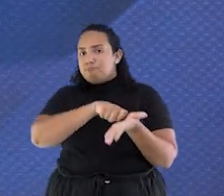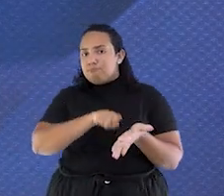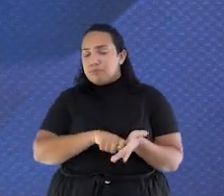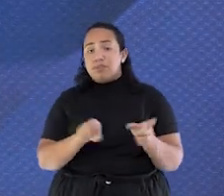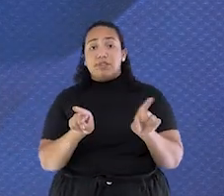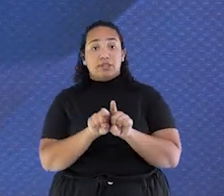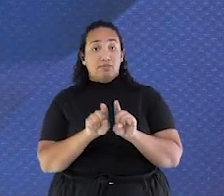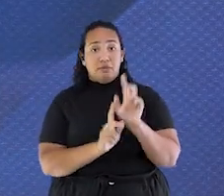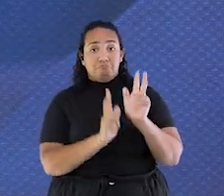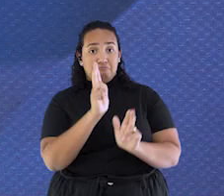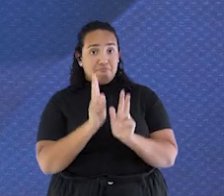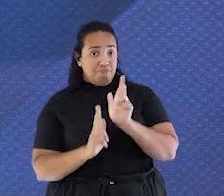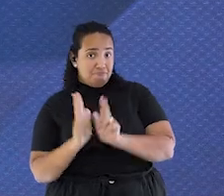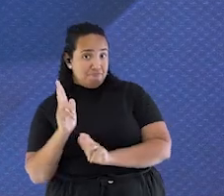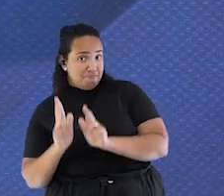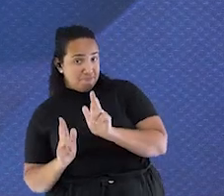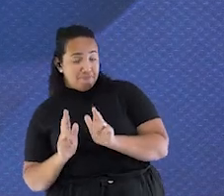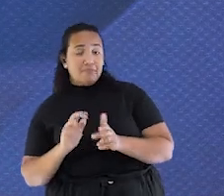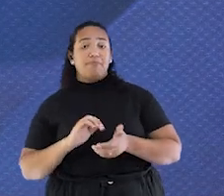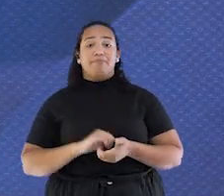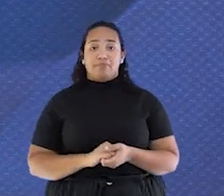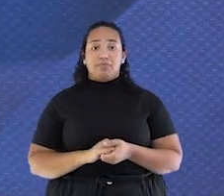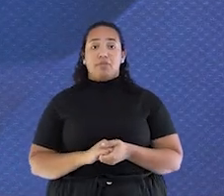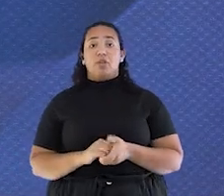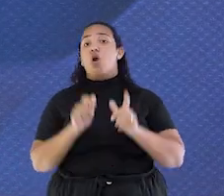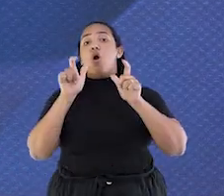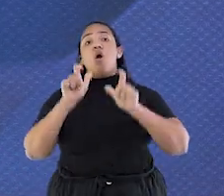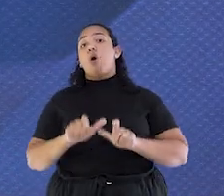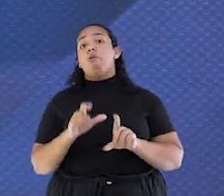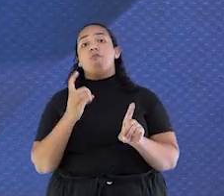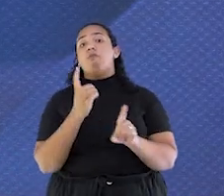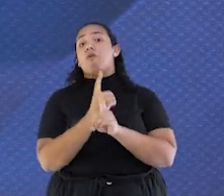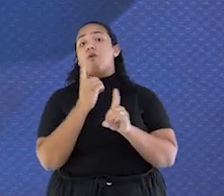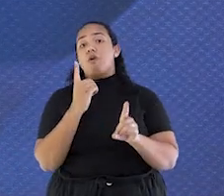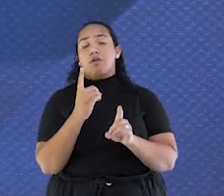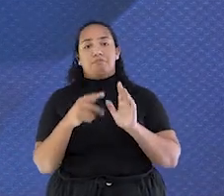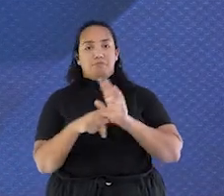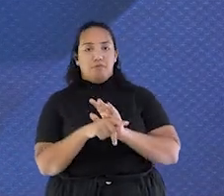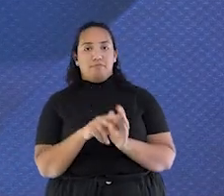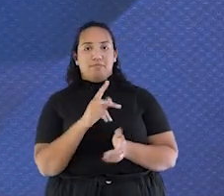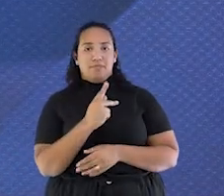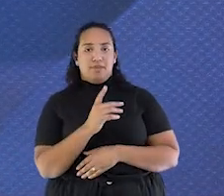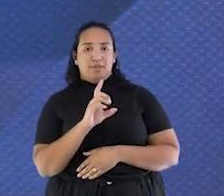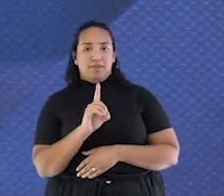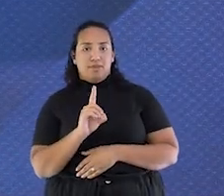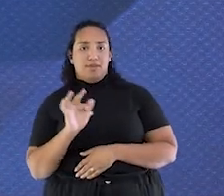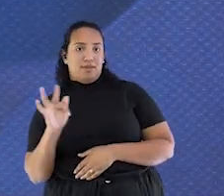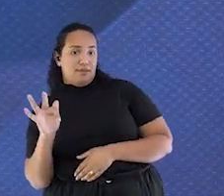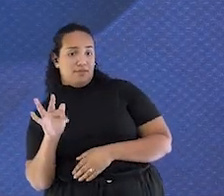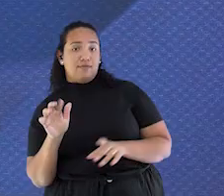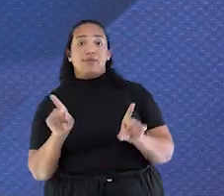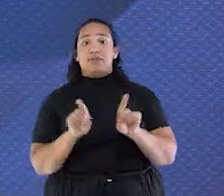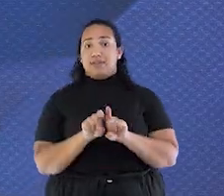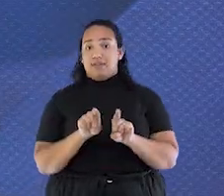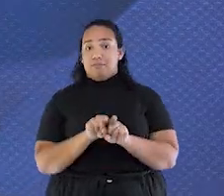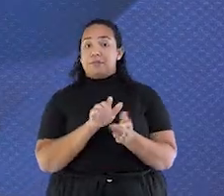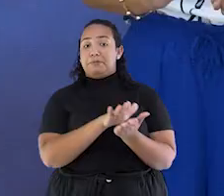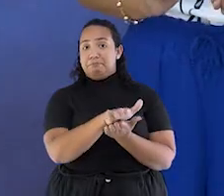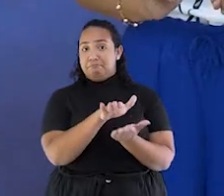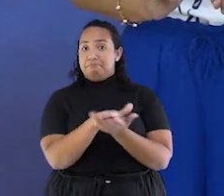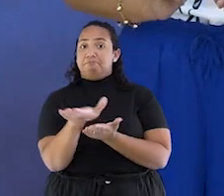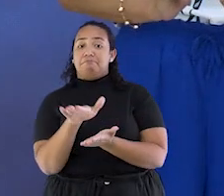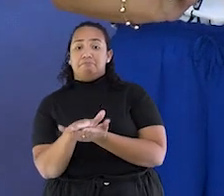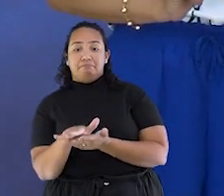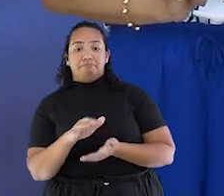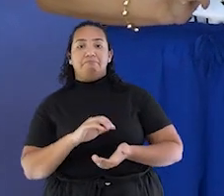edição do jornal, que é disponibilizado em PDF e na versão impressa.